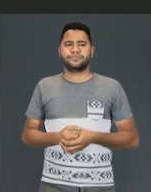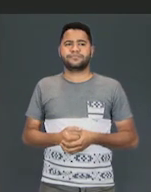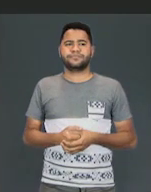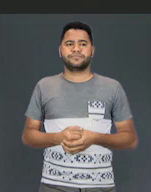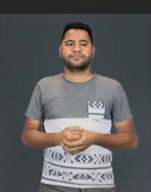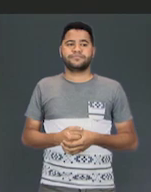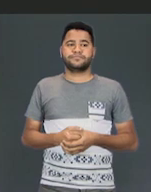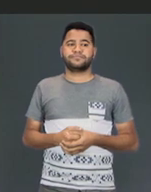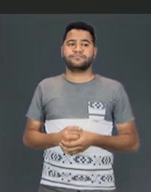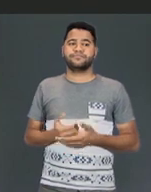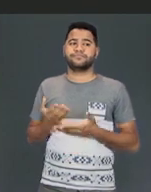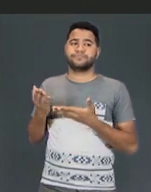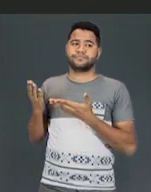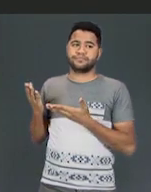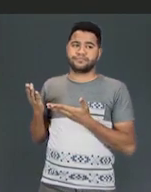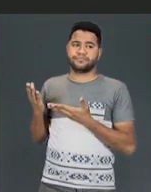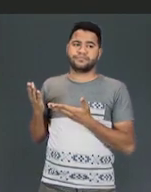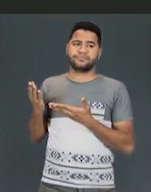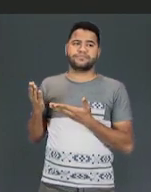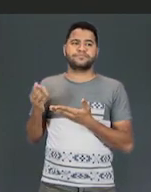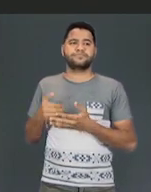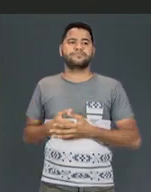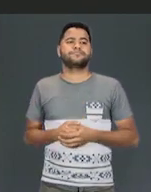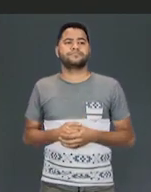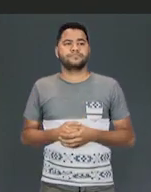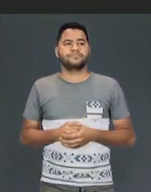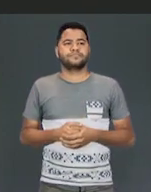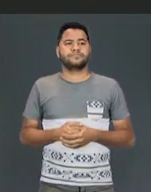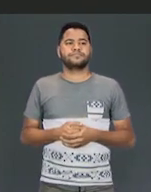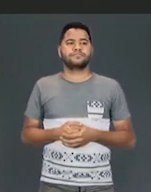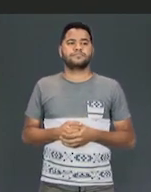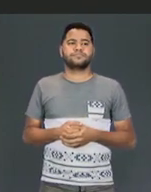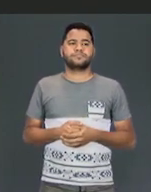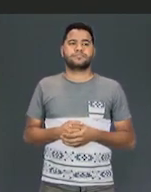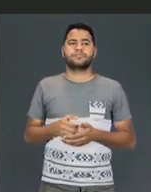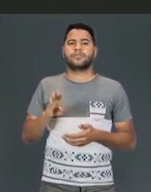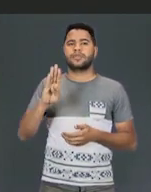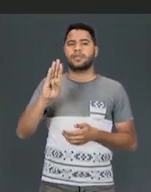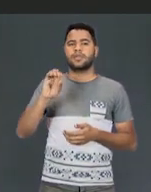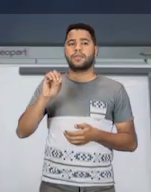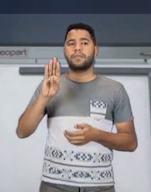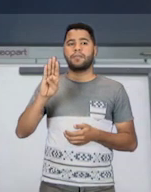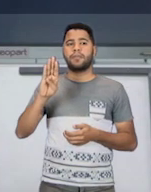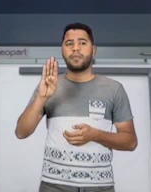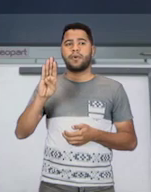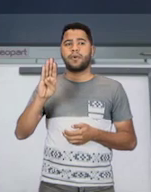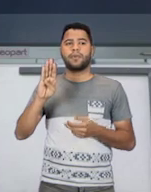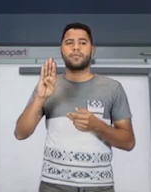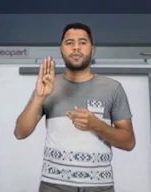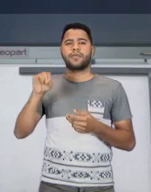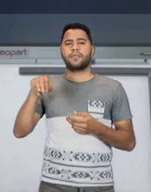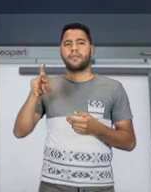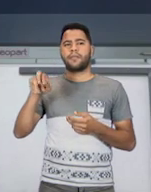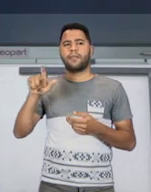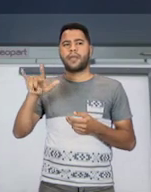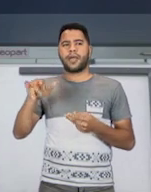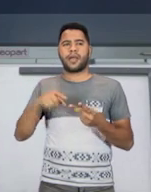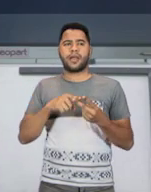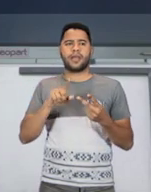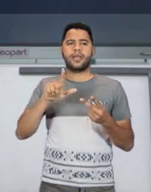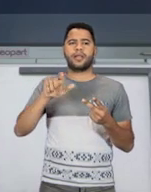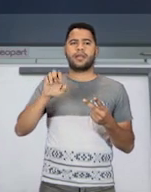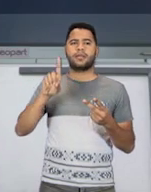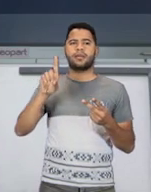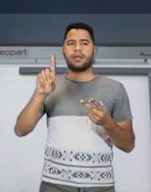Let's enjoy the music of Leg Zeppelin, Bob Marley. Então, vamos conhecer diferentes cantores,